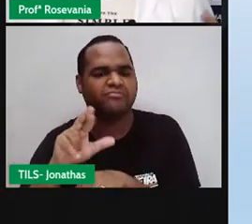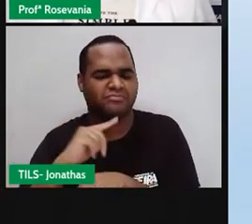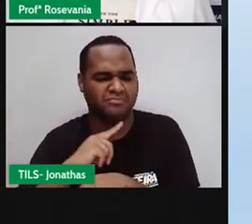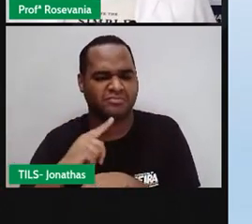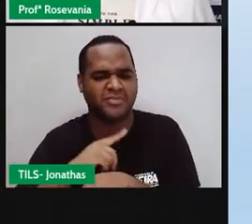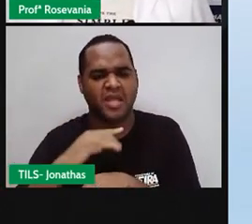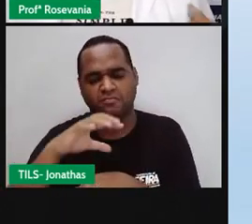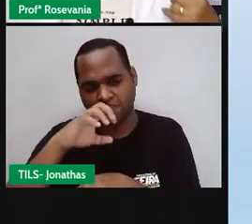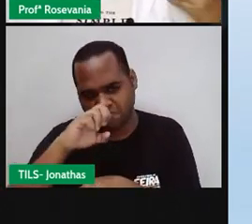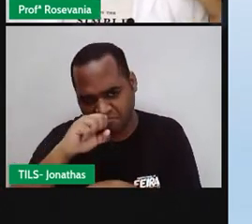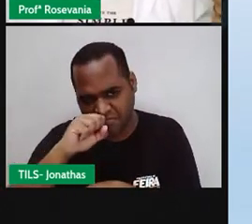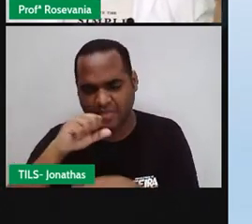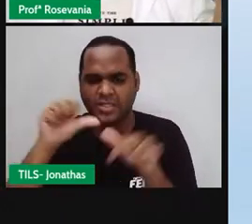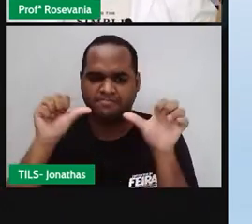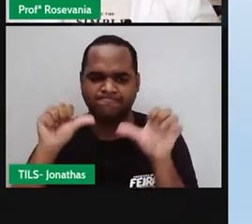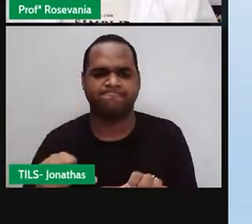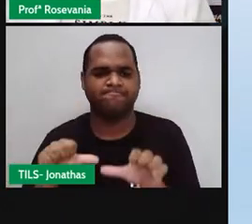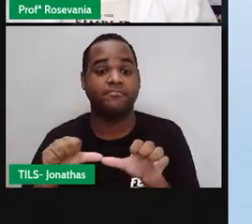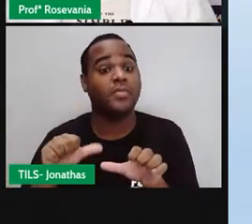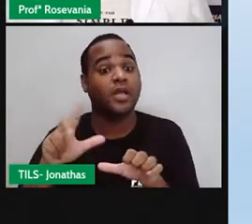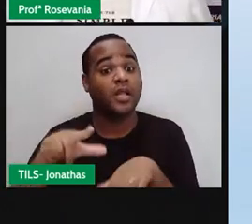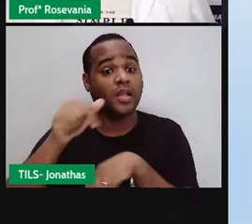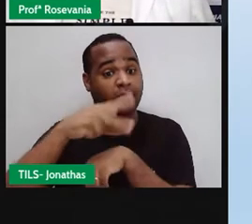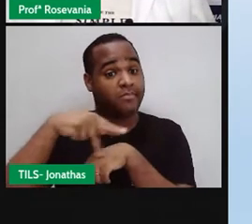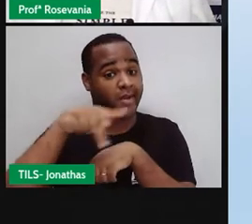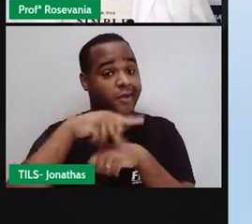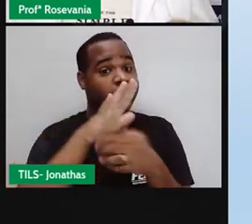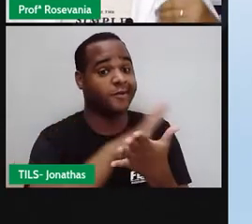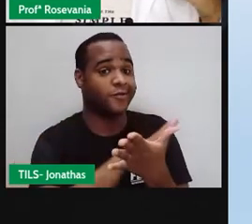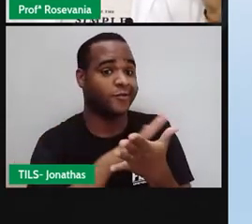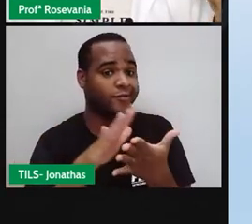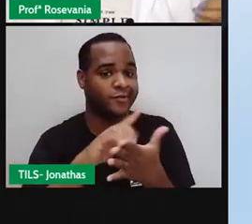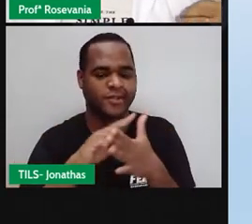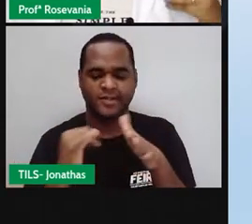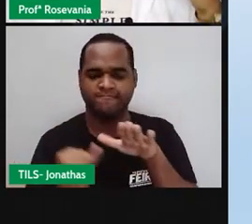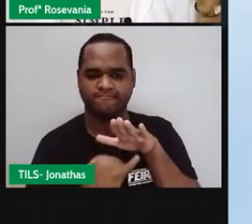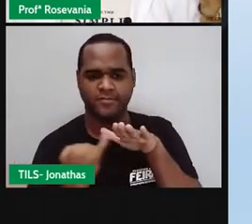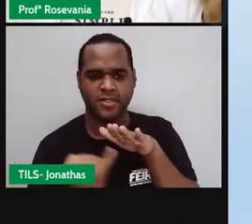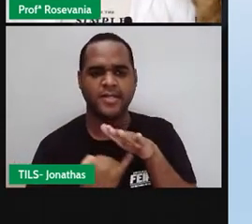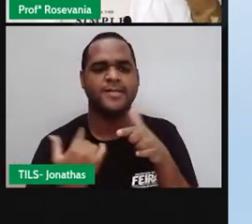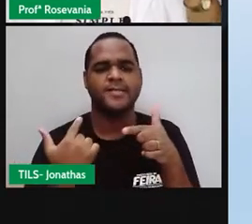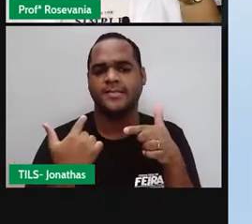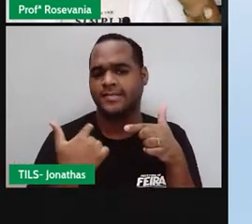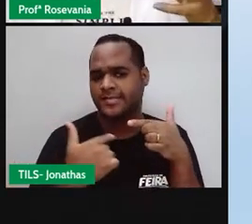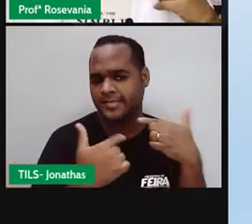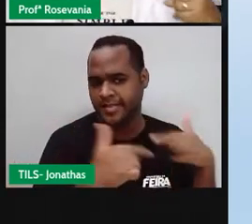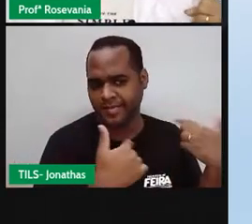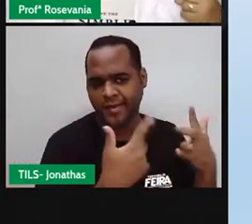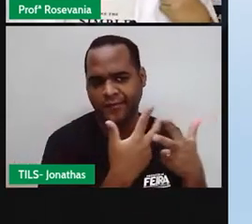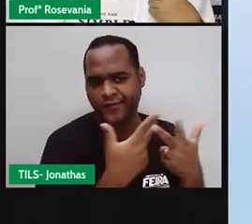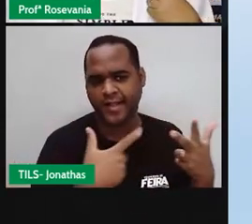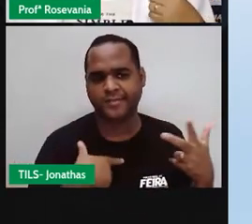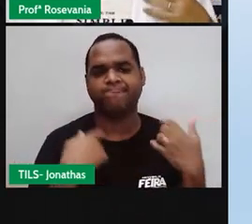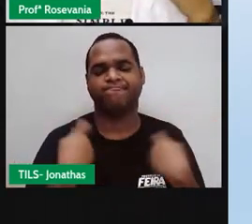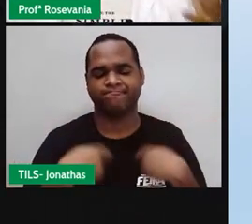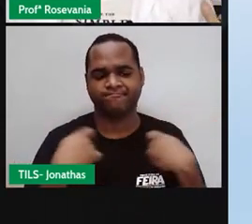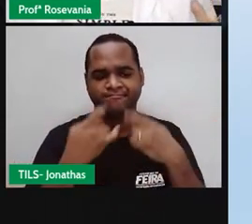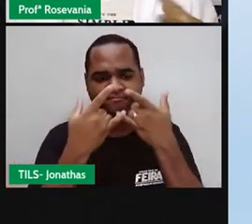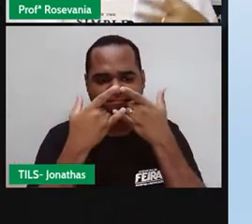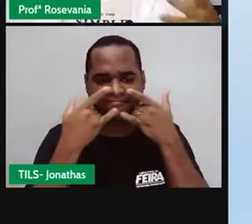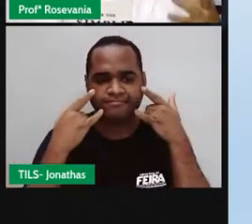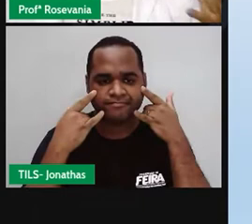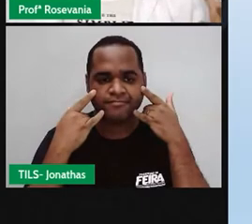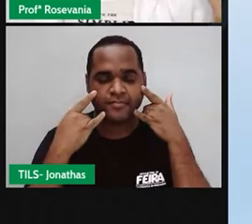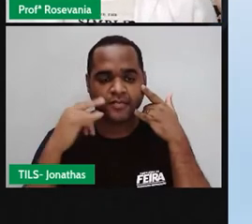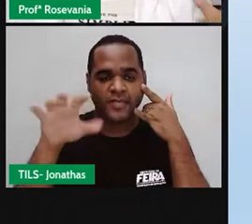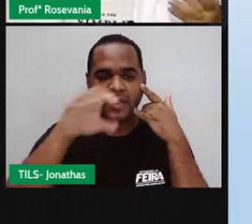países, né, que tem um forte grau de industrialização, às vezes a poluição é tão grande, tem que usar máscaras para se